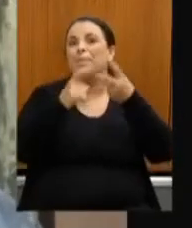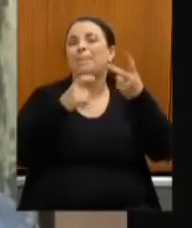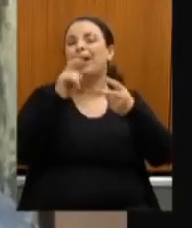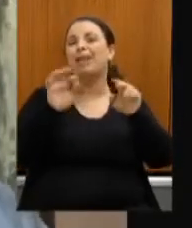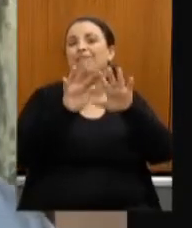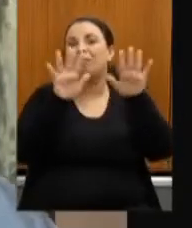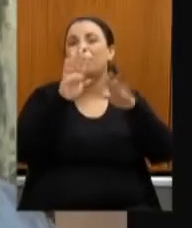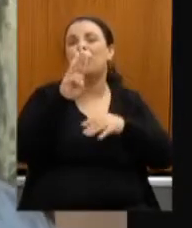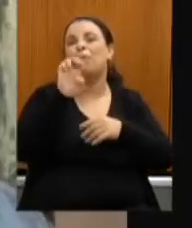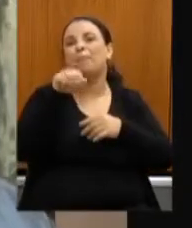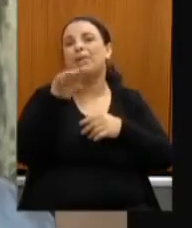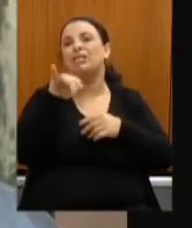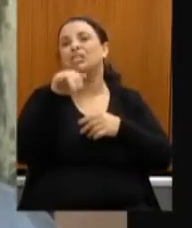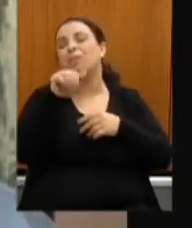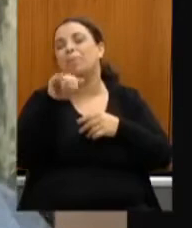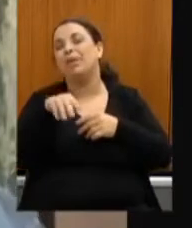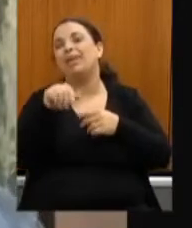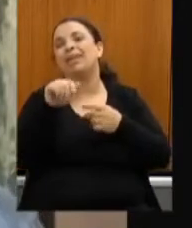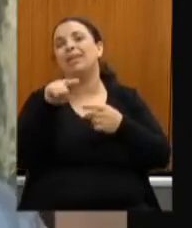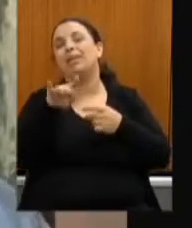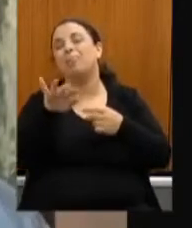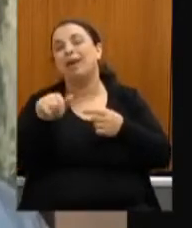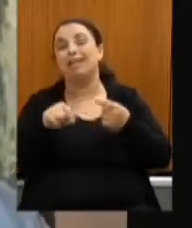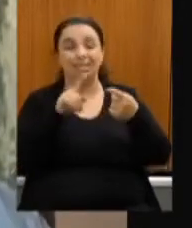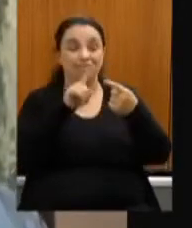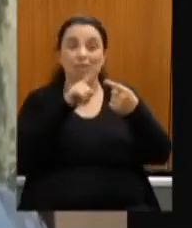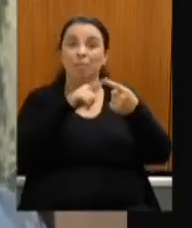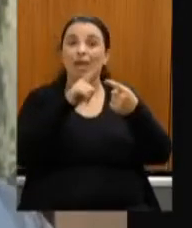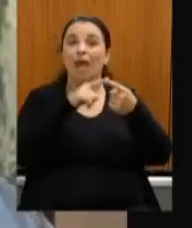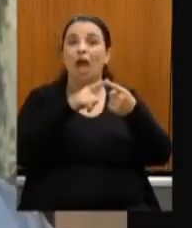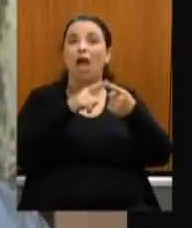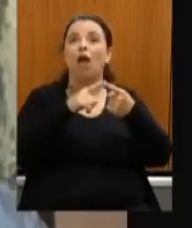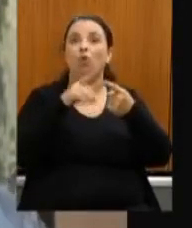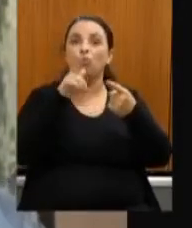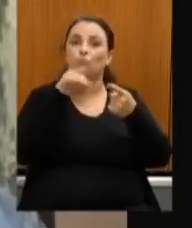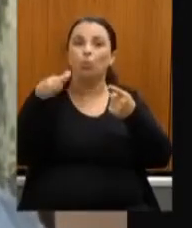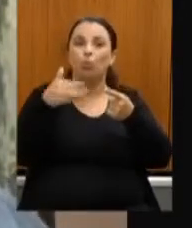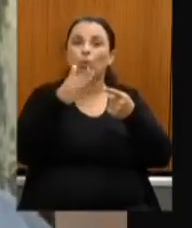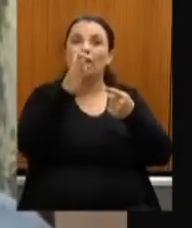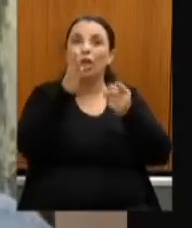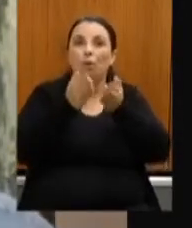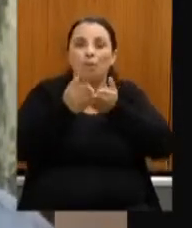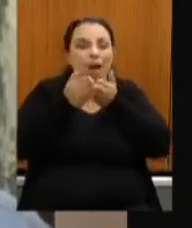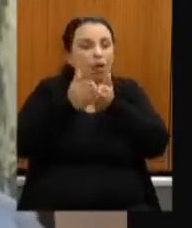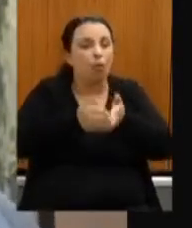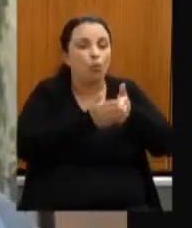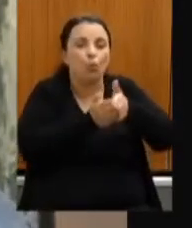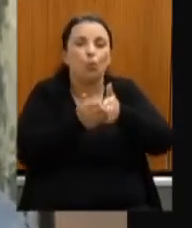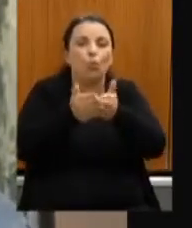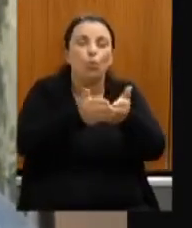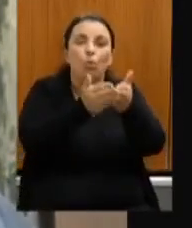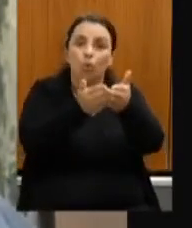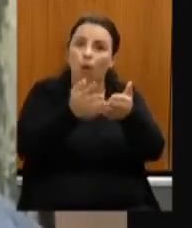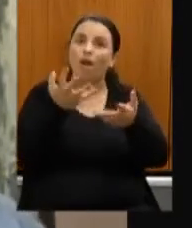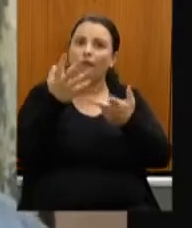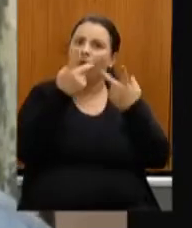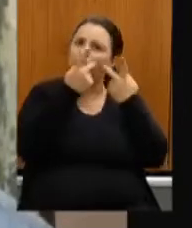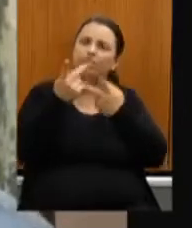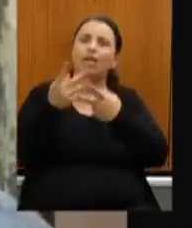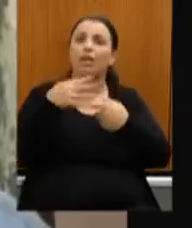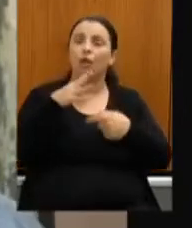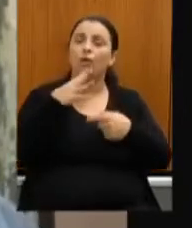num barco secular que fez história aqui na região secretário nós temos uma gastronomia